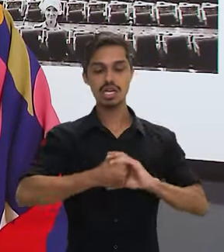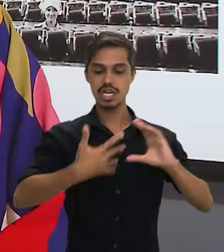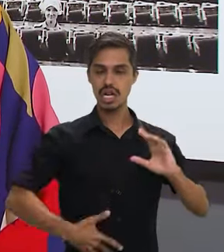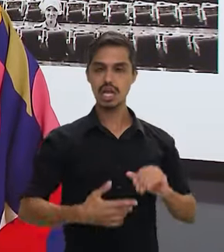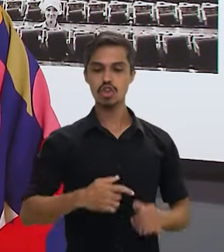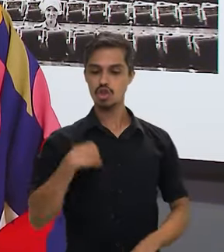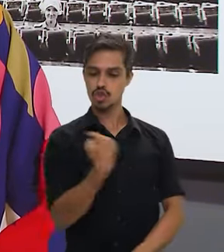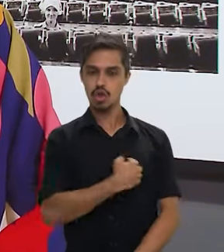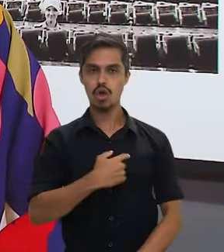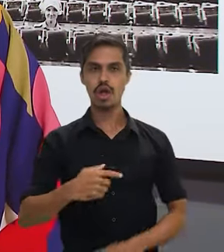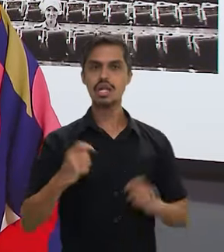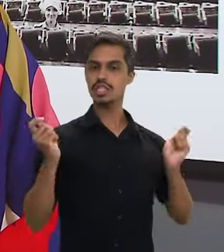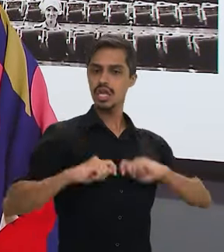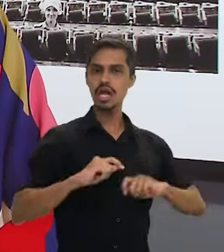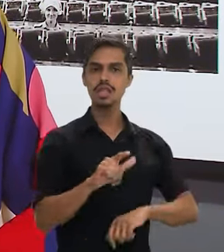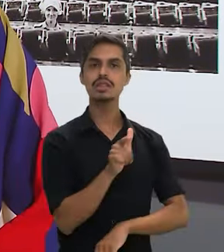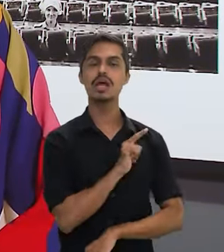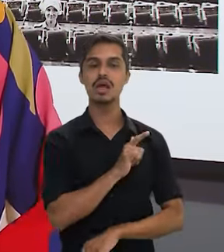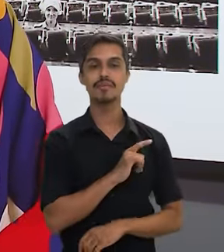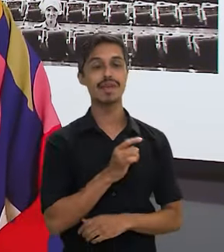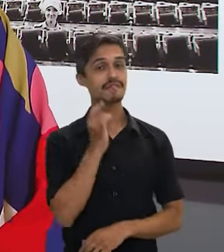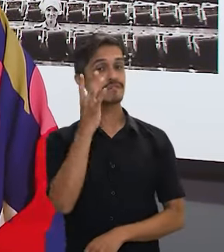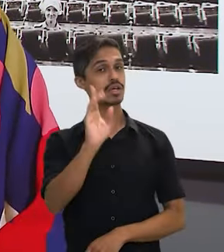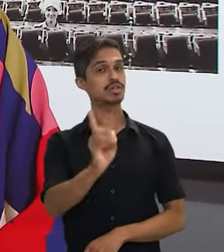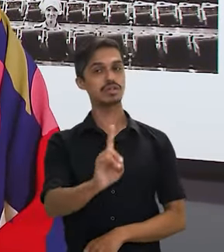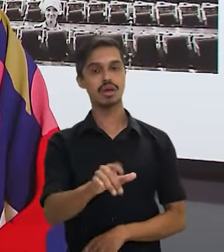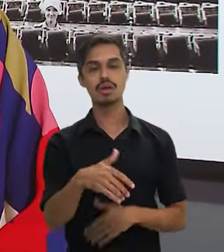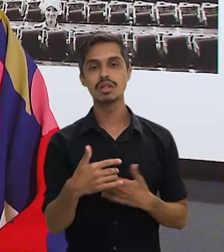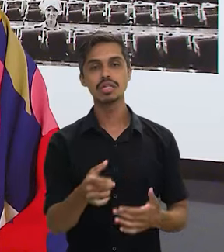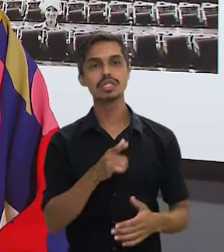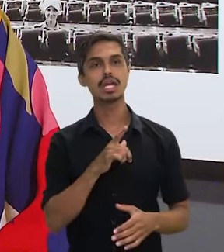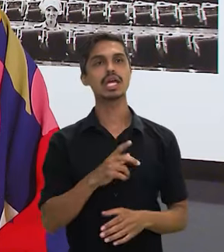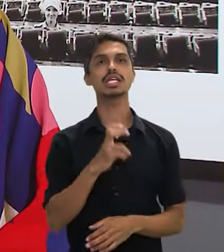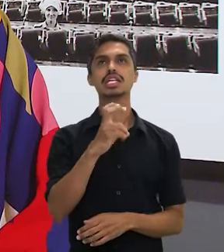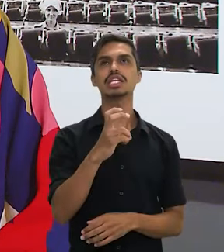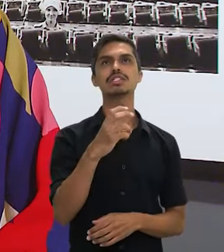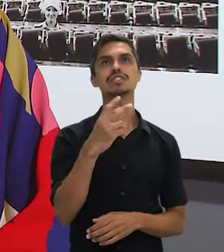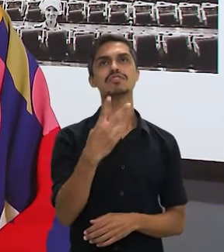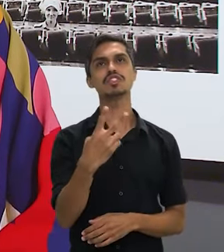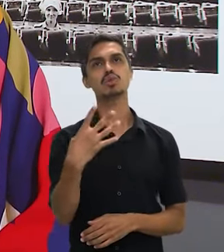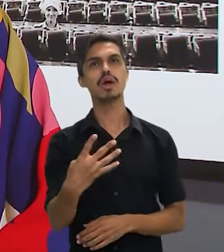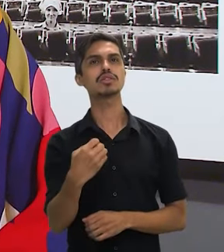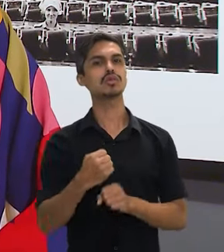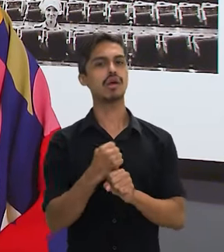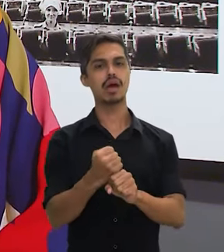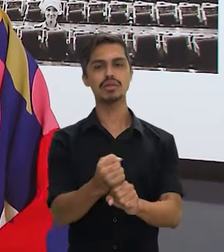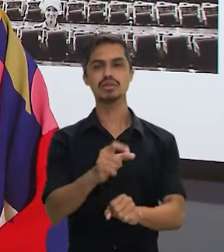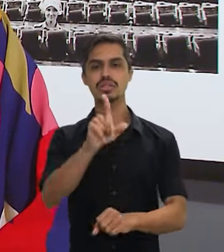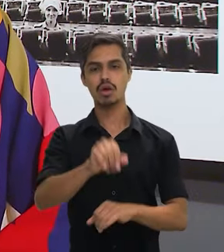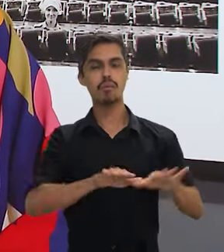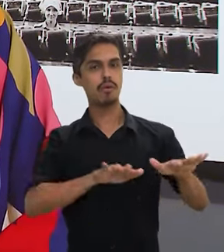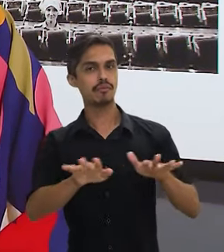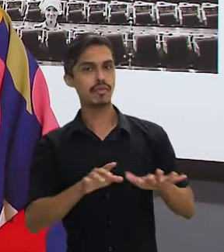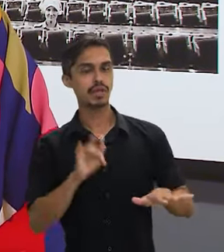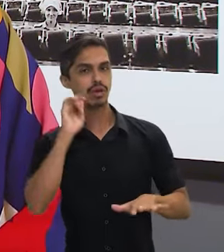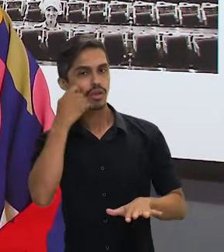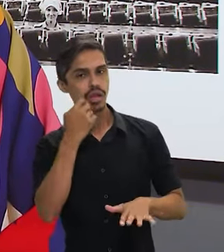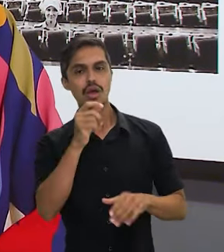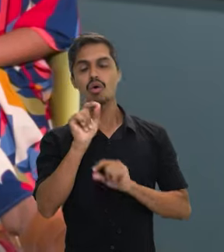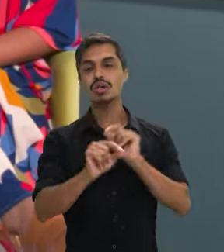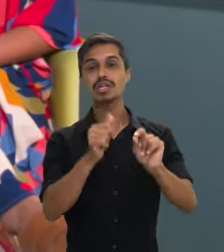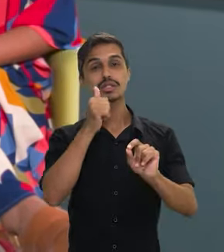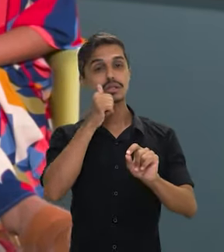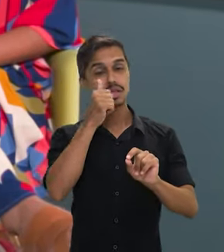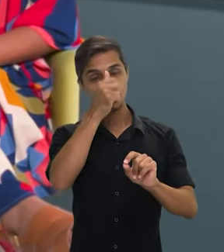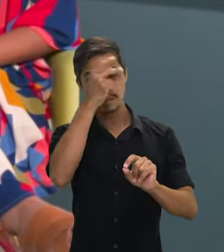somos e como somos. E a capacidade que temos não é fácil, a gente vive aí 524 anos, né, que o movimento negro, que as pessoas